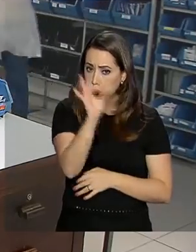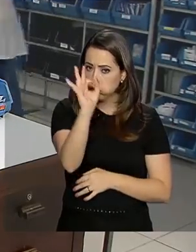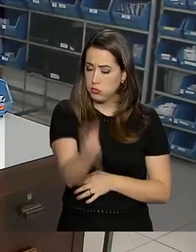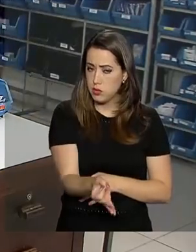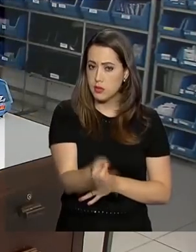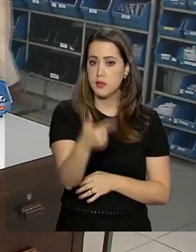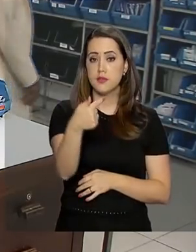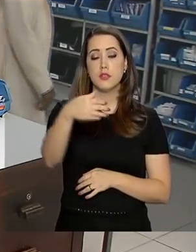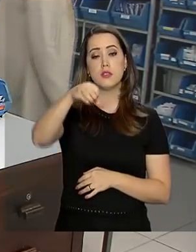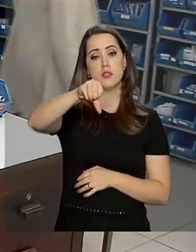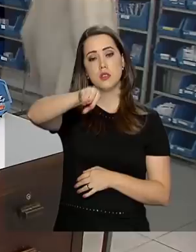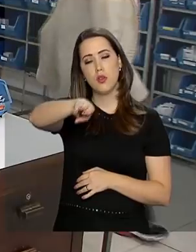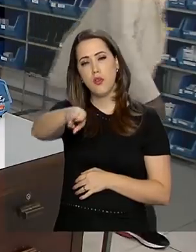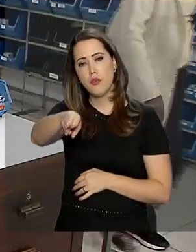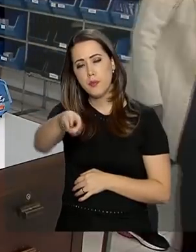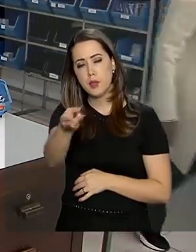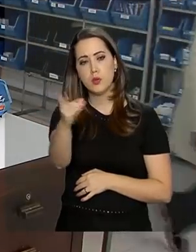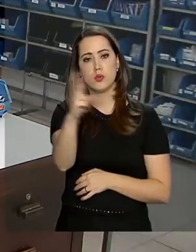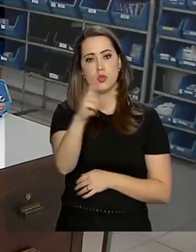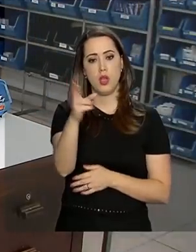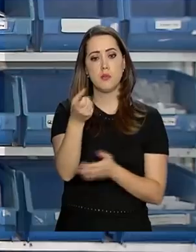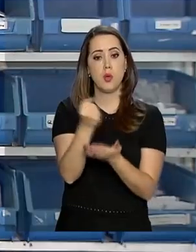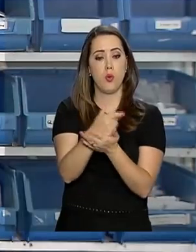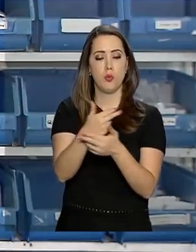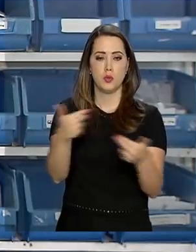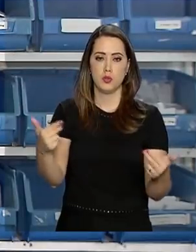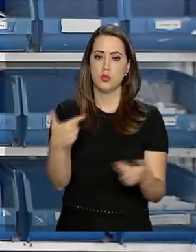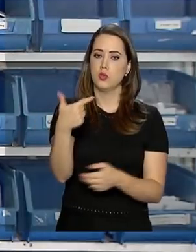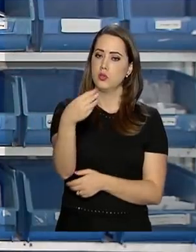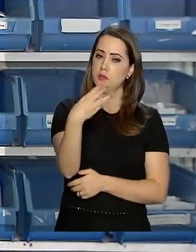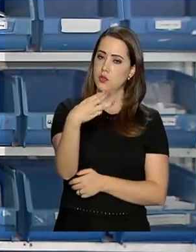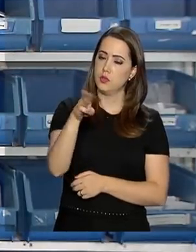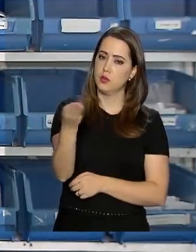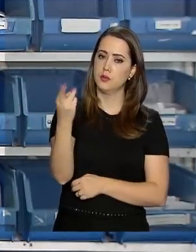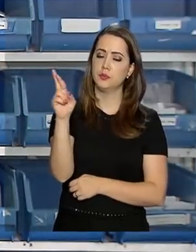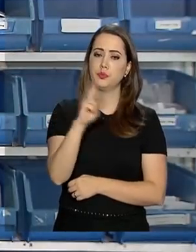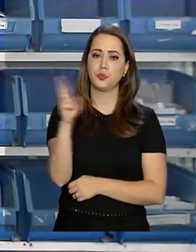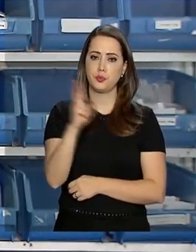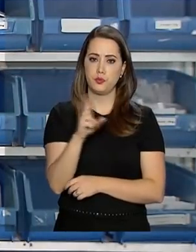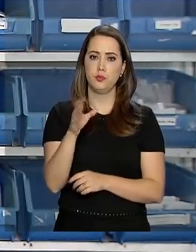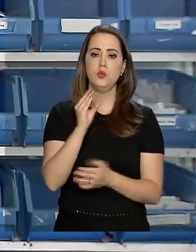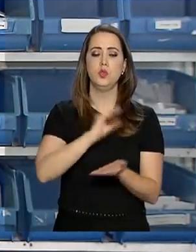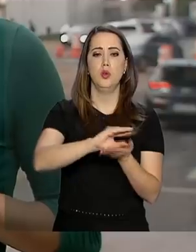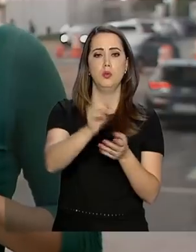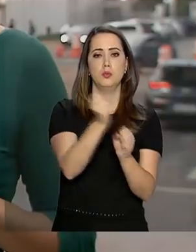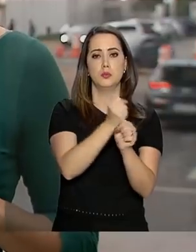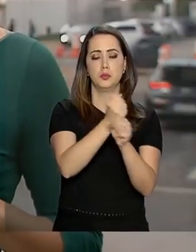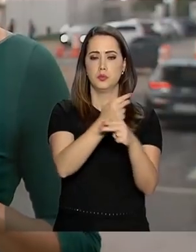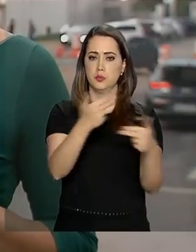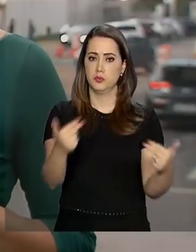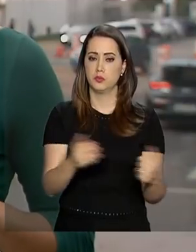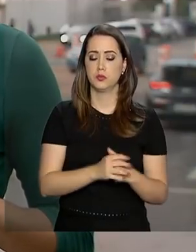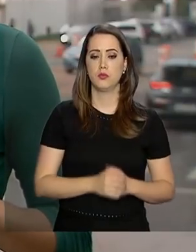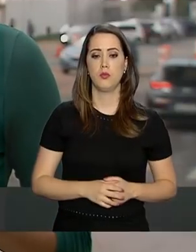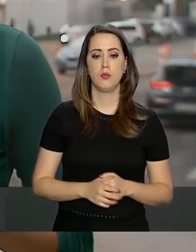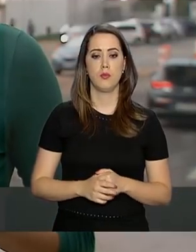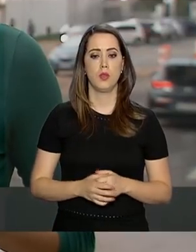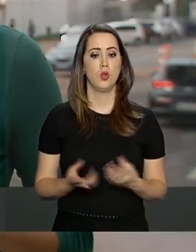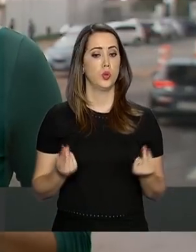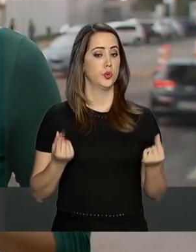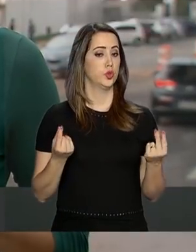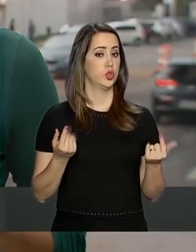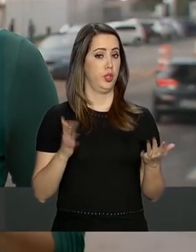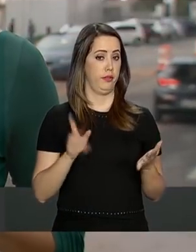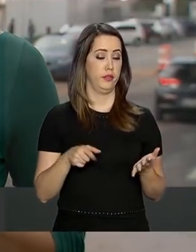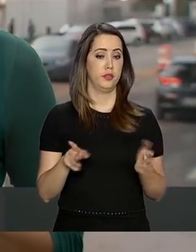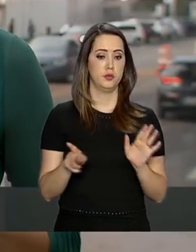e meio de reais para custeio de materiais e cerca de 23 milhões para investimentos. O dinheiro do Programa Nacional de